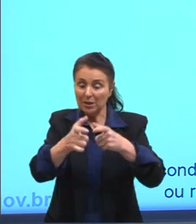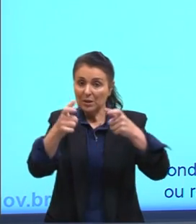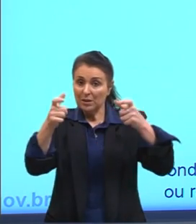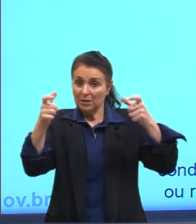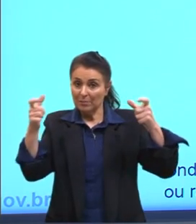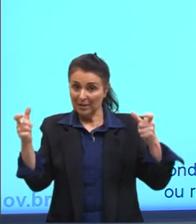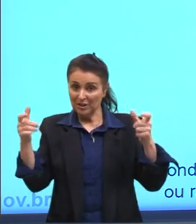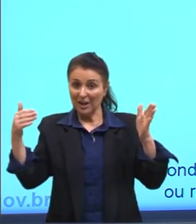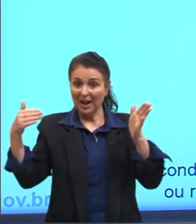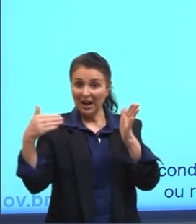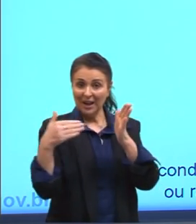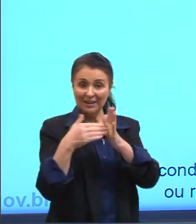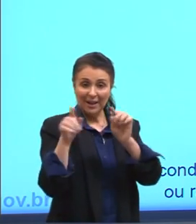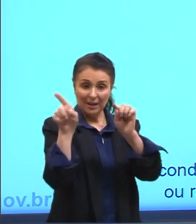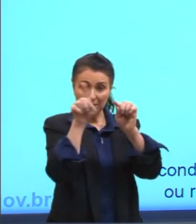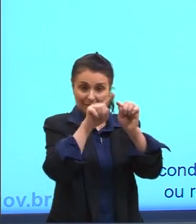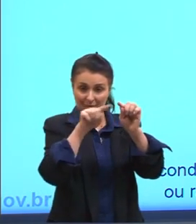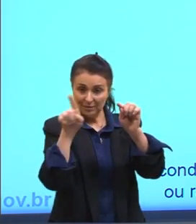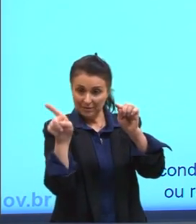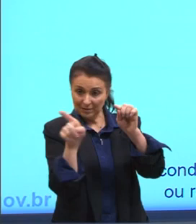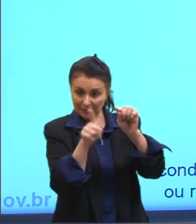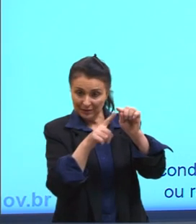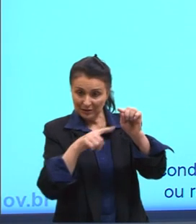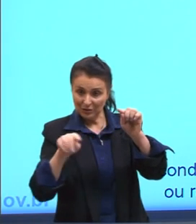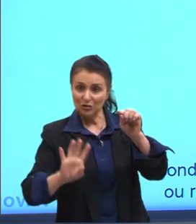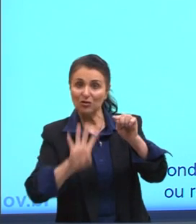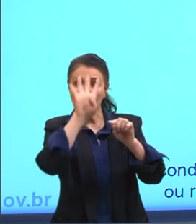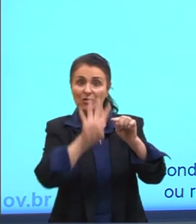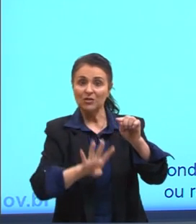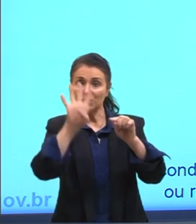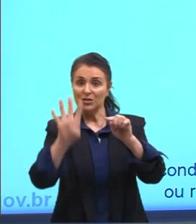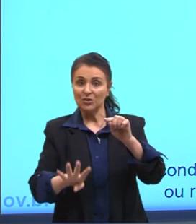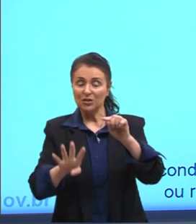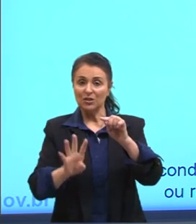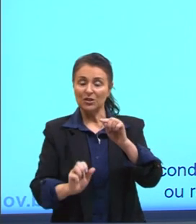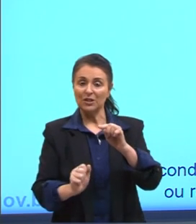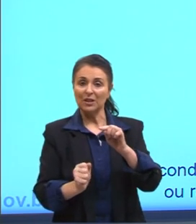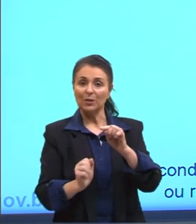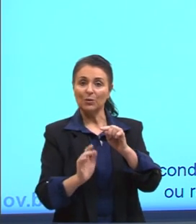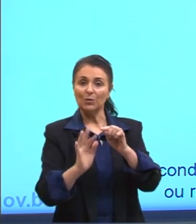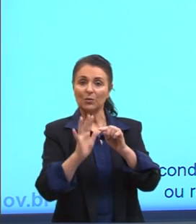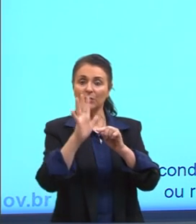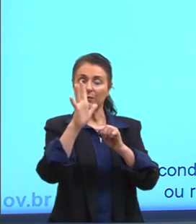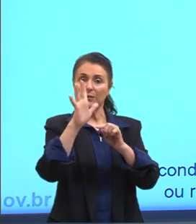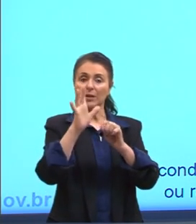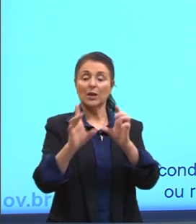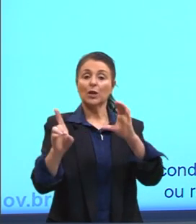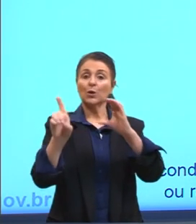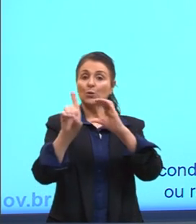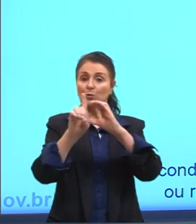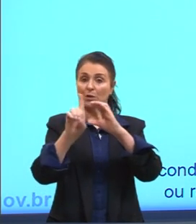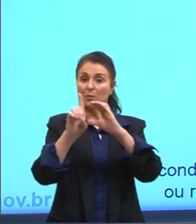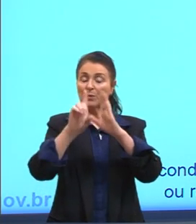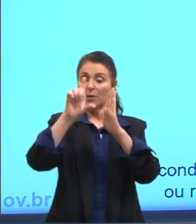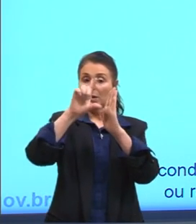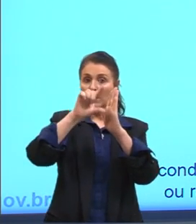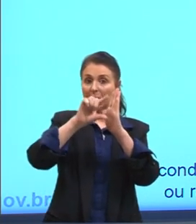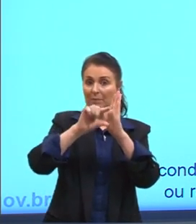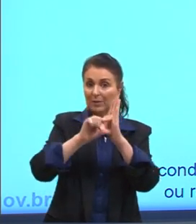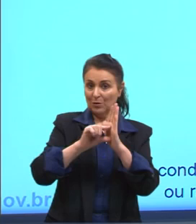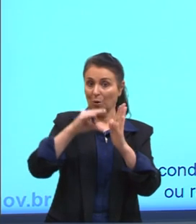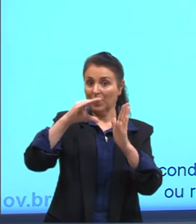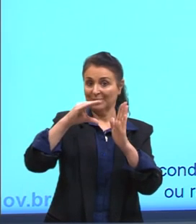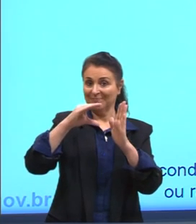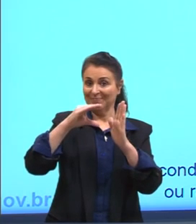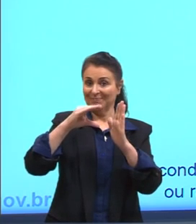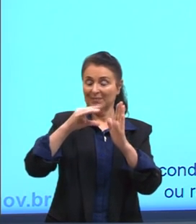serpentina do evaporador, que é essa aqui, tá? Cujo diâmetro é bem maior que o do capilar. Então, já não